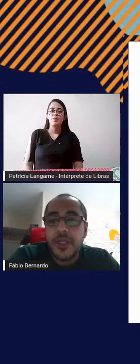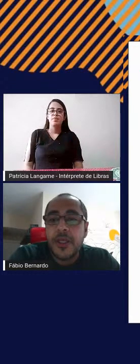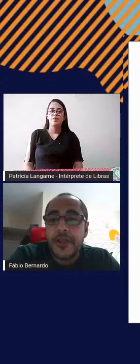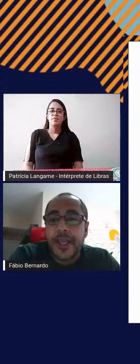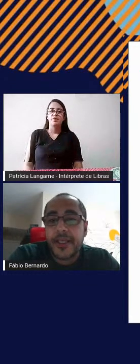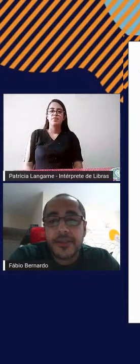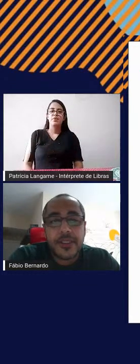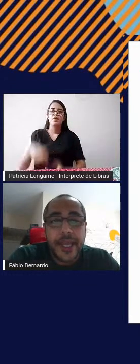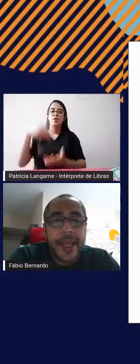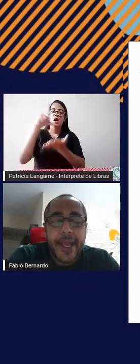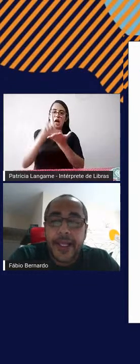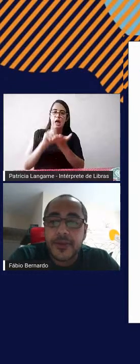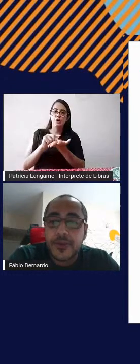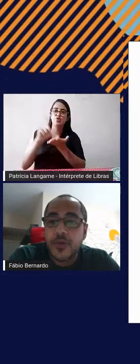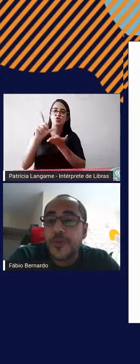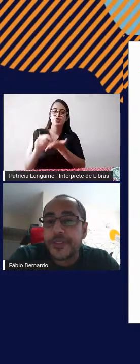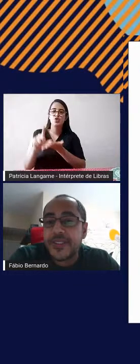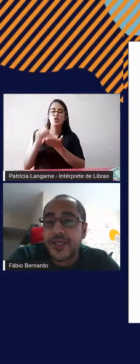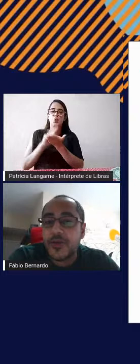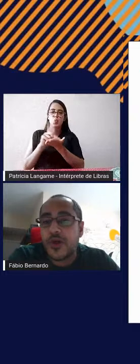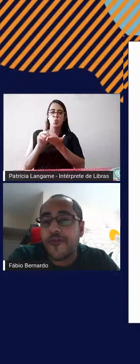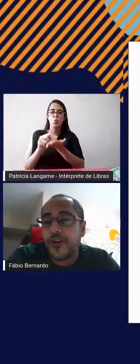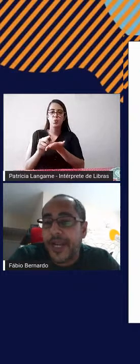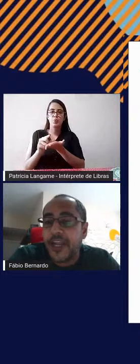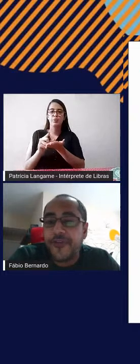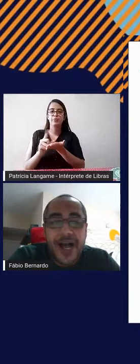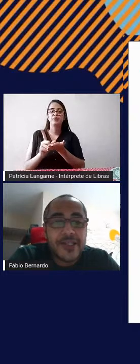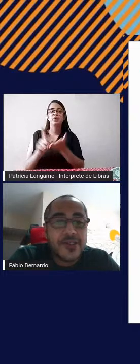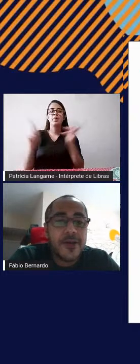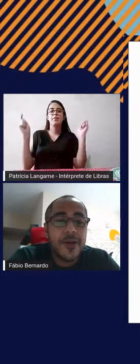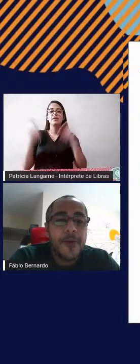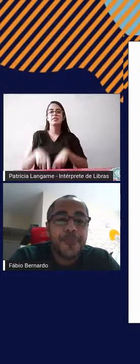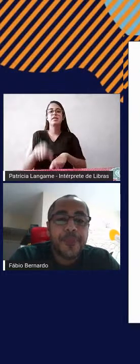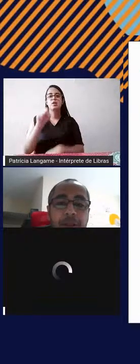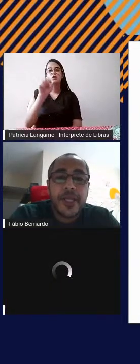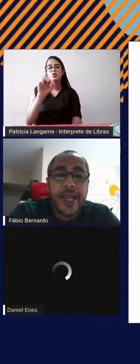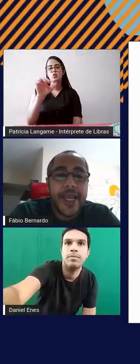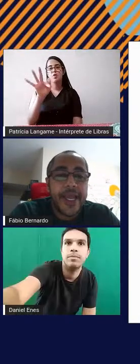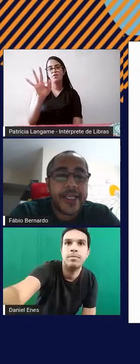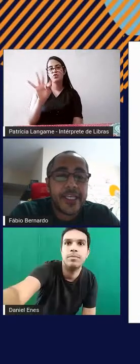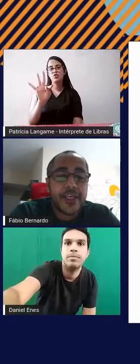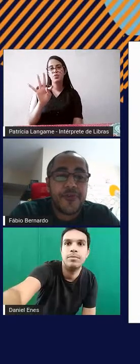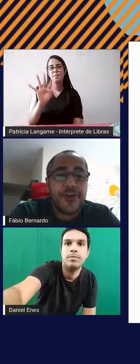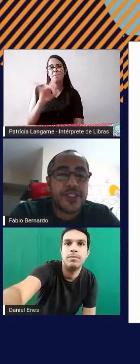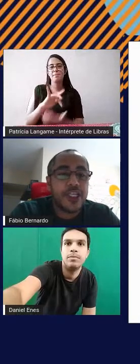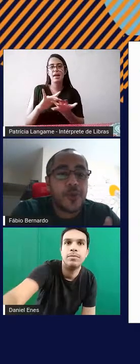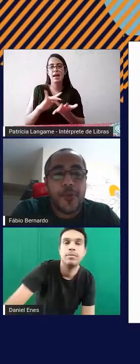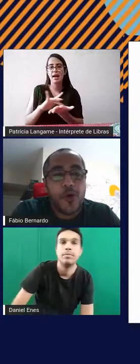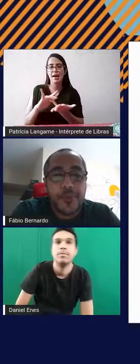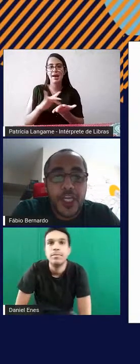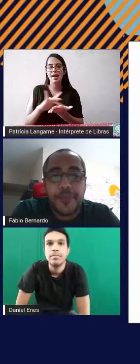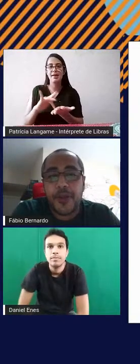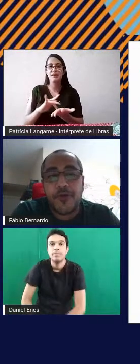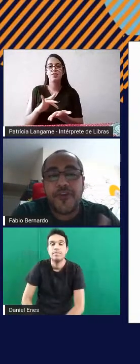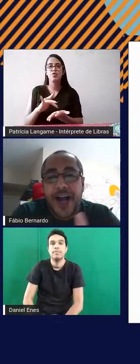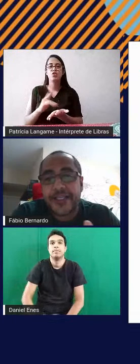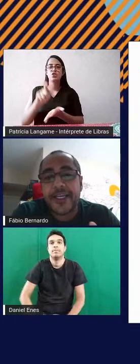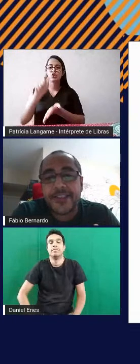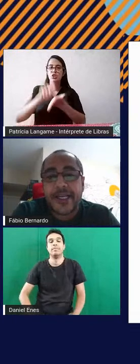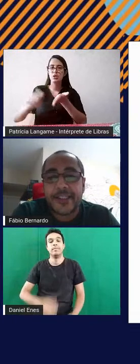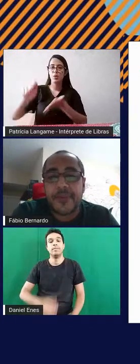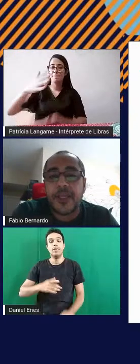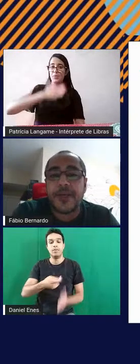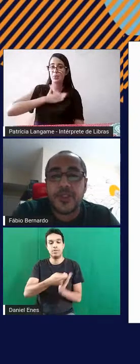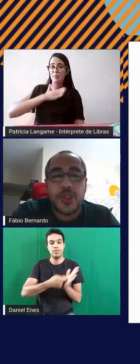artigo do uso potencial do software braile fácil que foi escrito por mim pelo